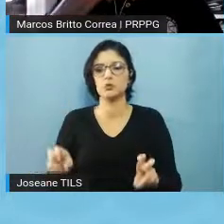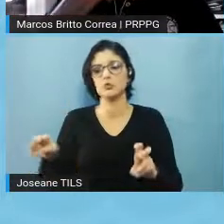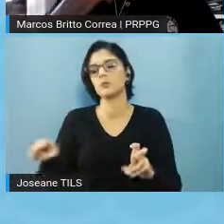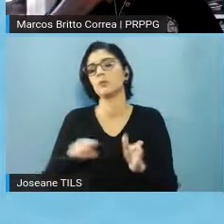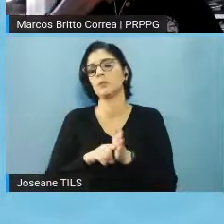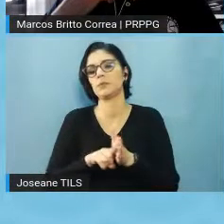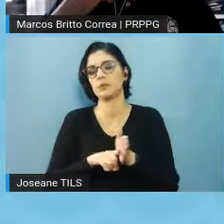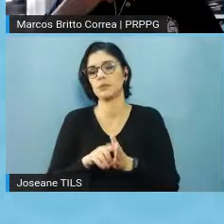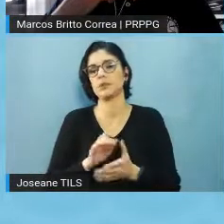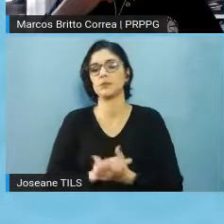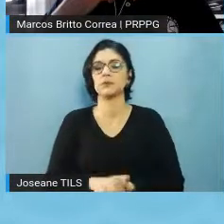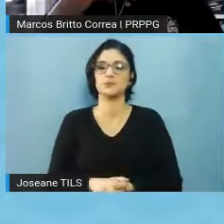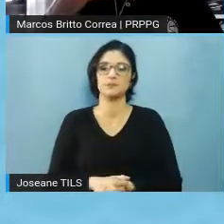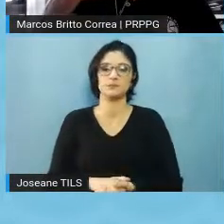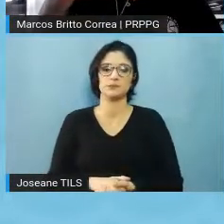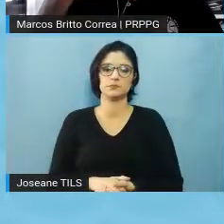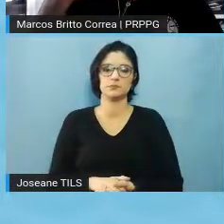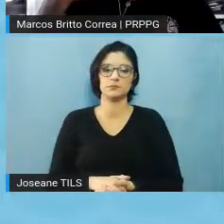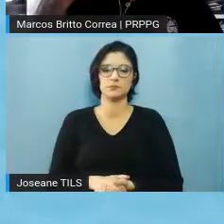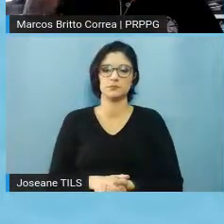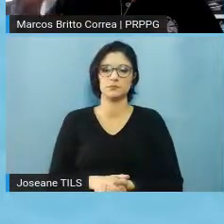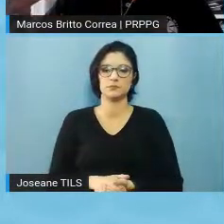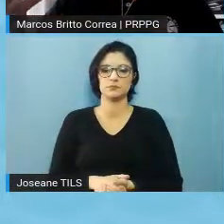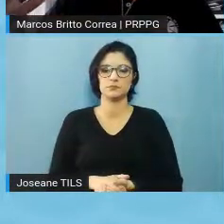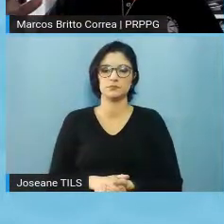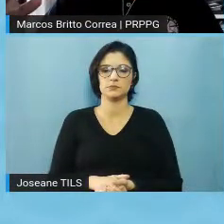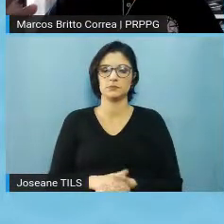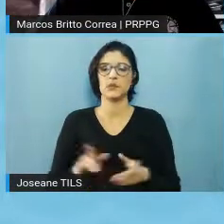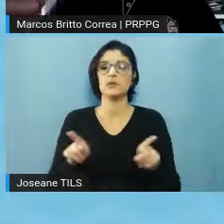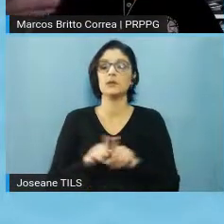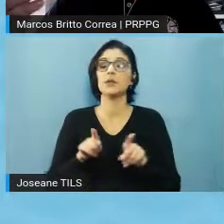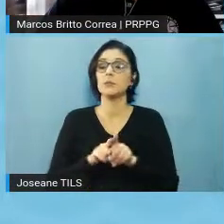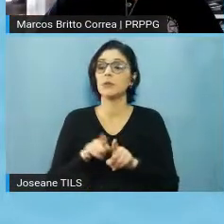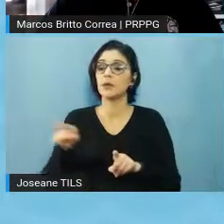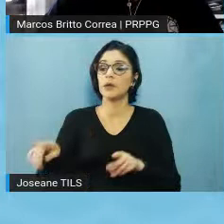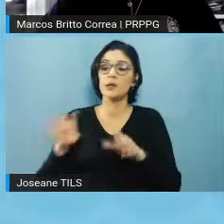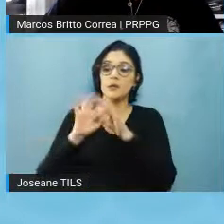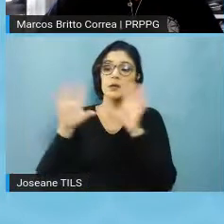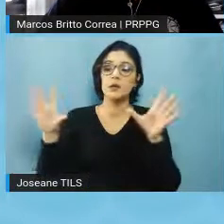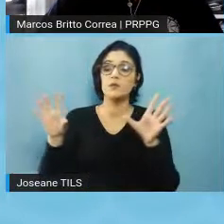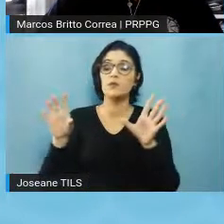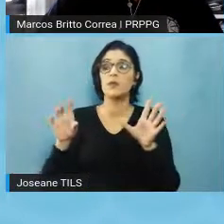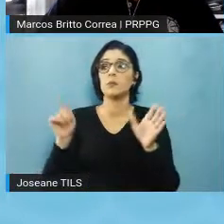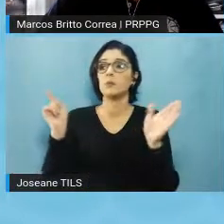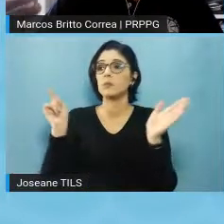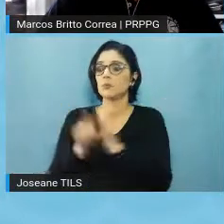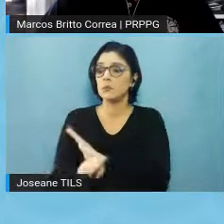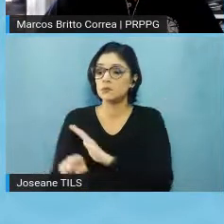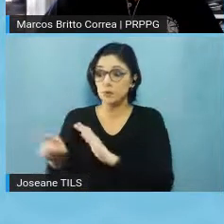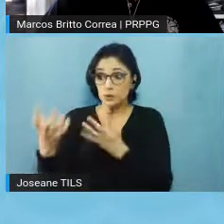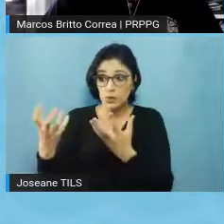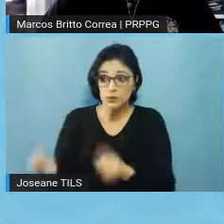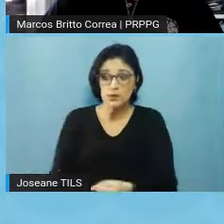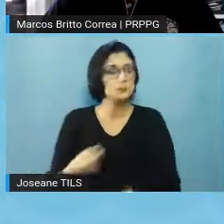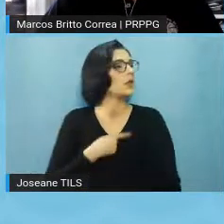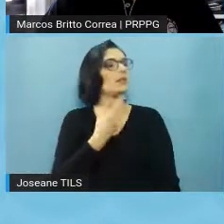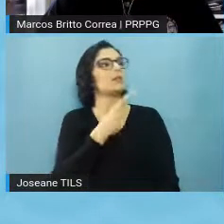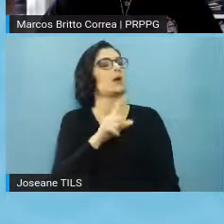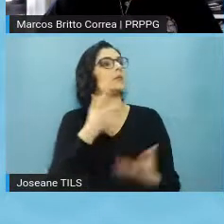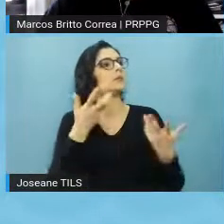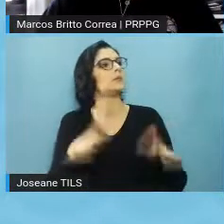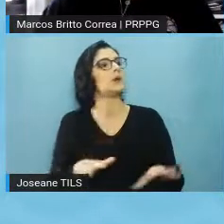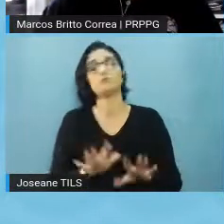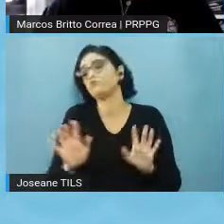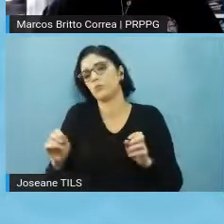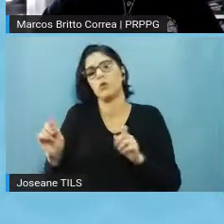pesquisa, dar a total liberdade para que ele recuse em participação da pesquisa,